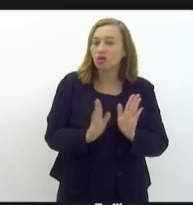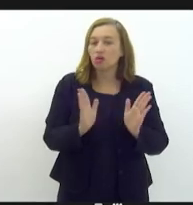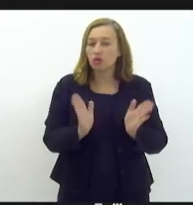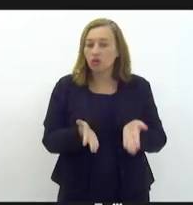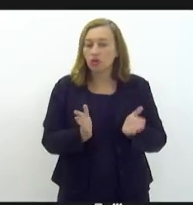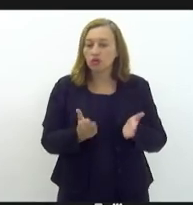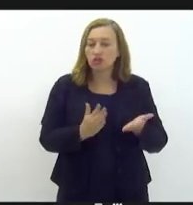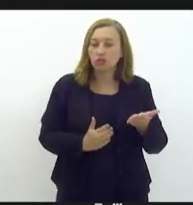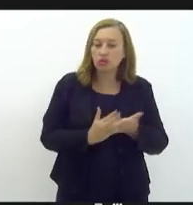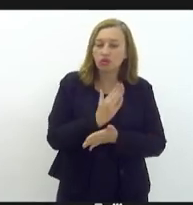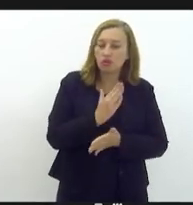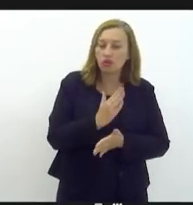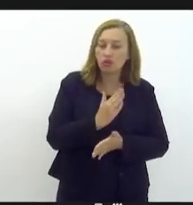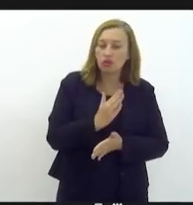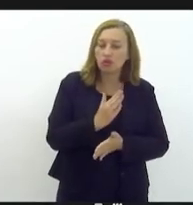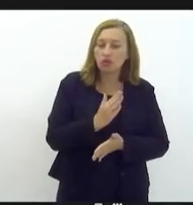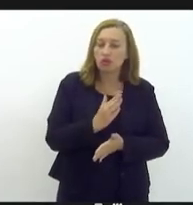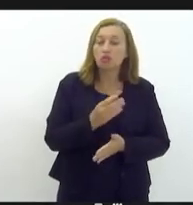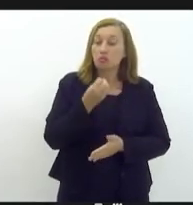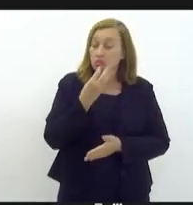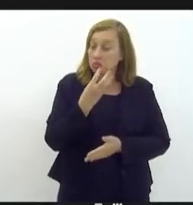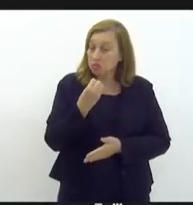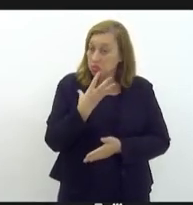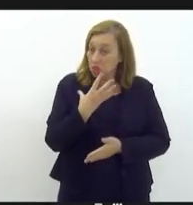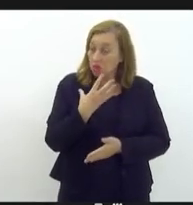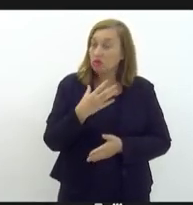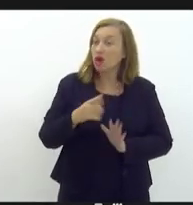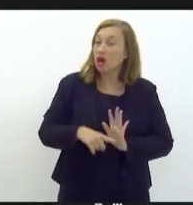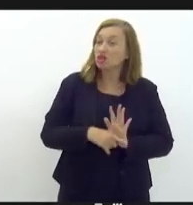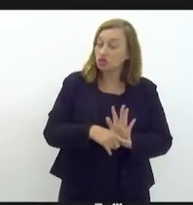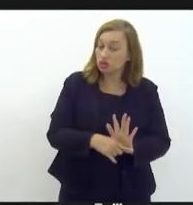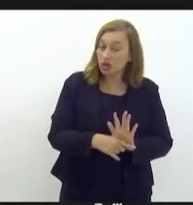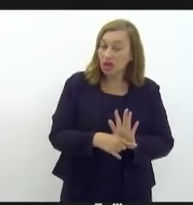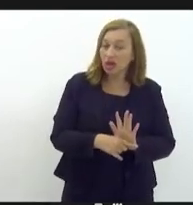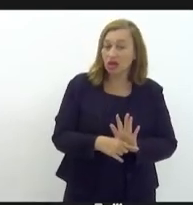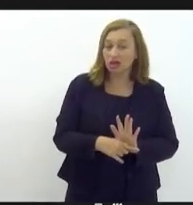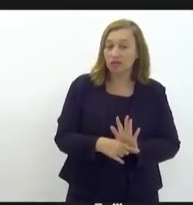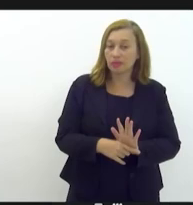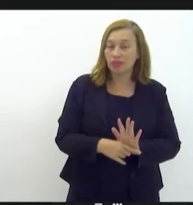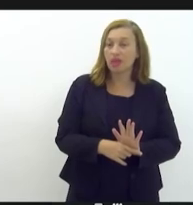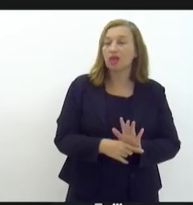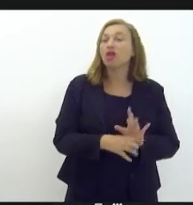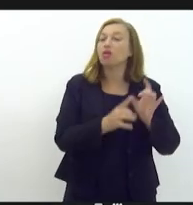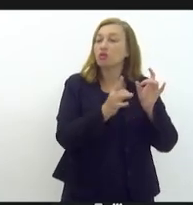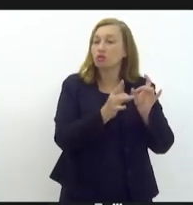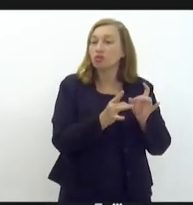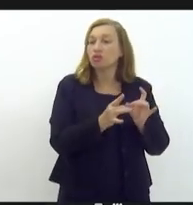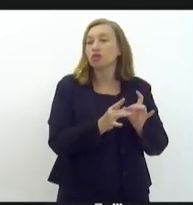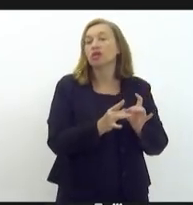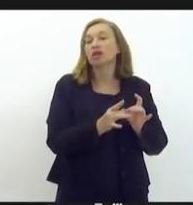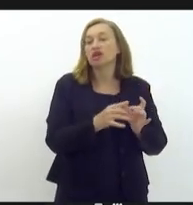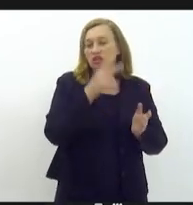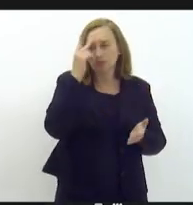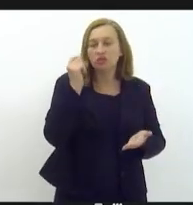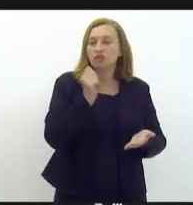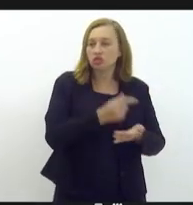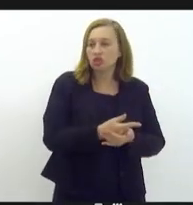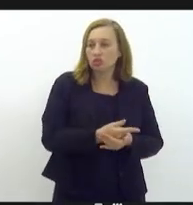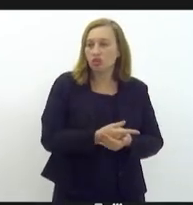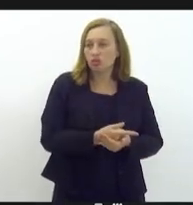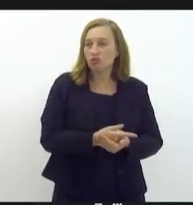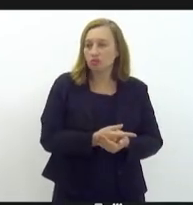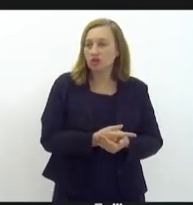está aí, aprovou esse projeto, esse projeto muito bom que vem só ajudar o consumidor com esses serviços prestados, para não ter